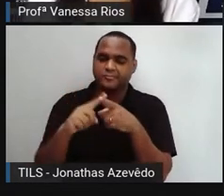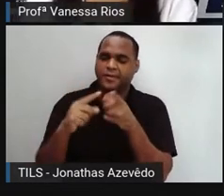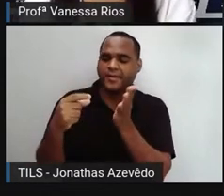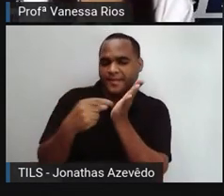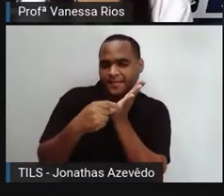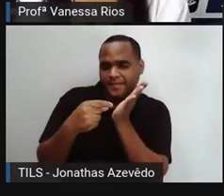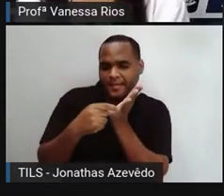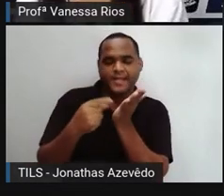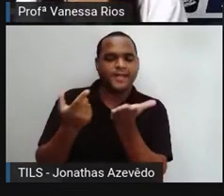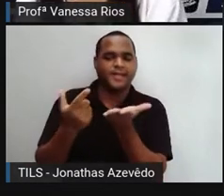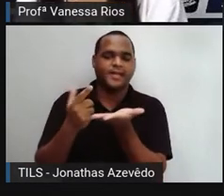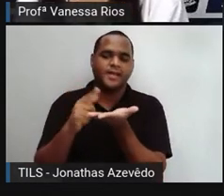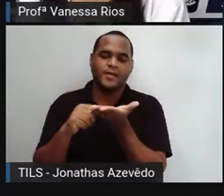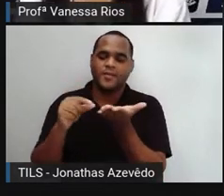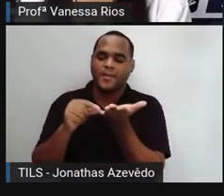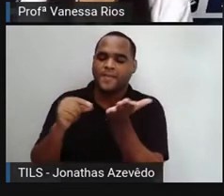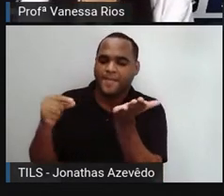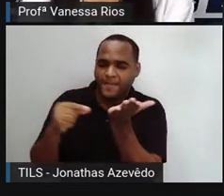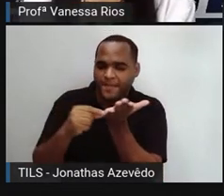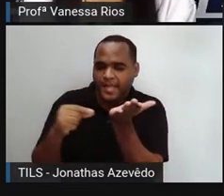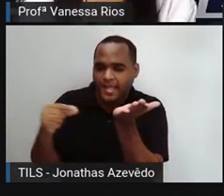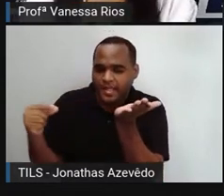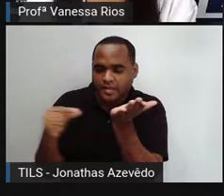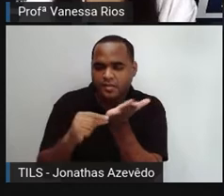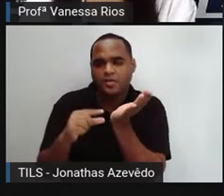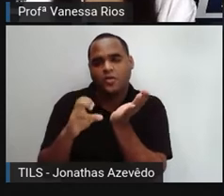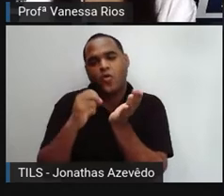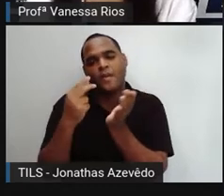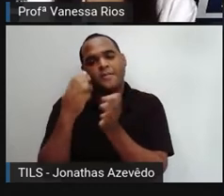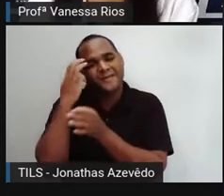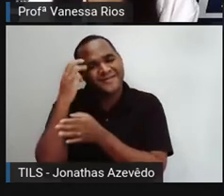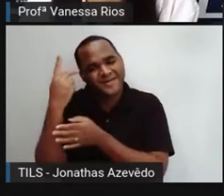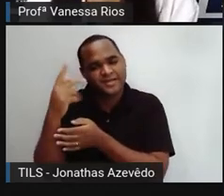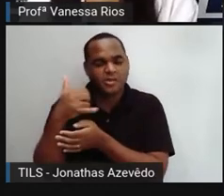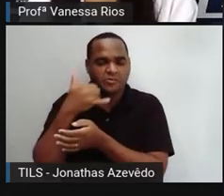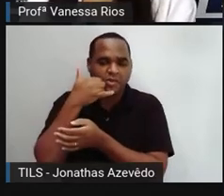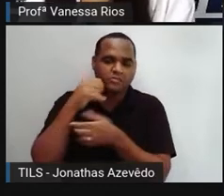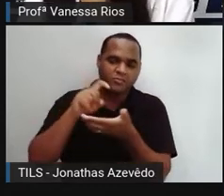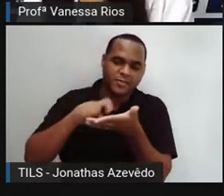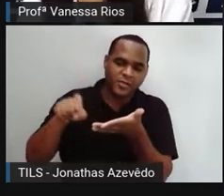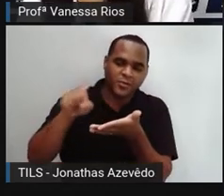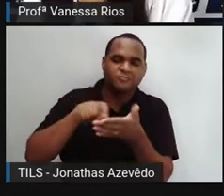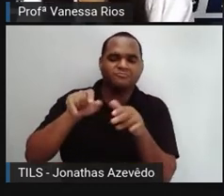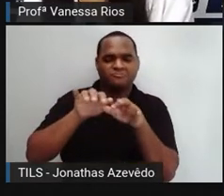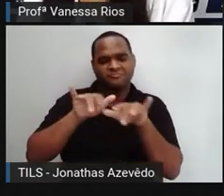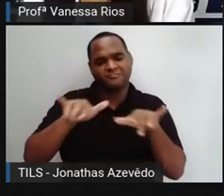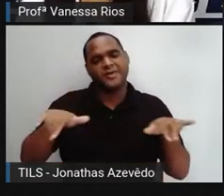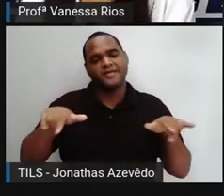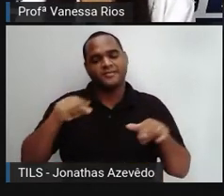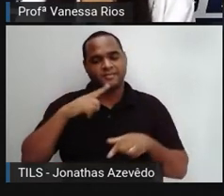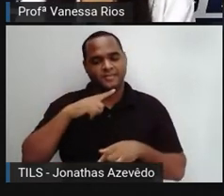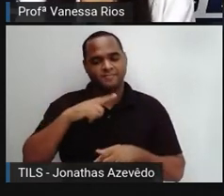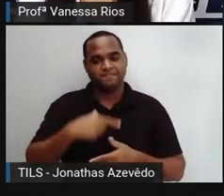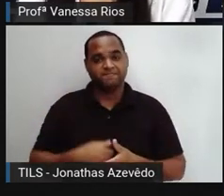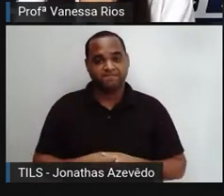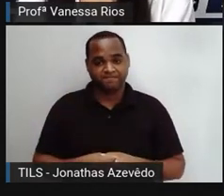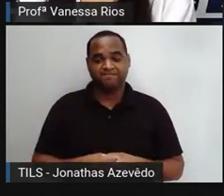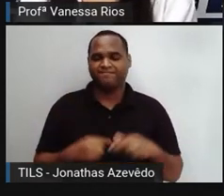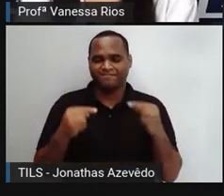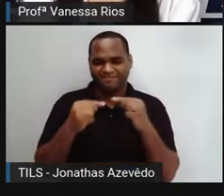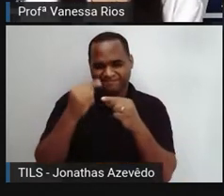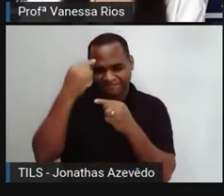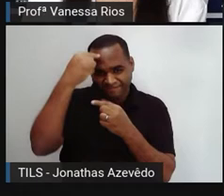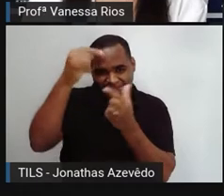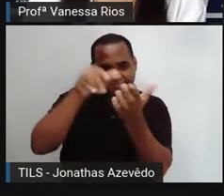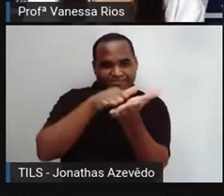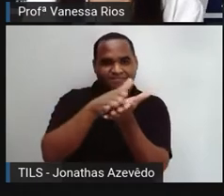de memória, em pendrives ou na própria memória dos aparelhos. E a gente observa aí que essa impressão